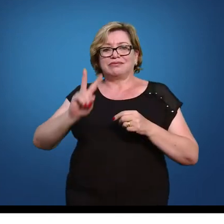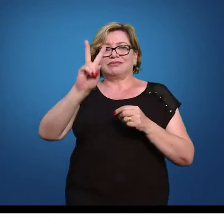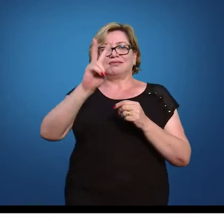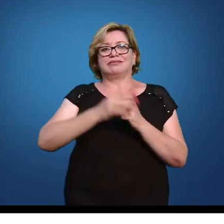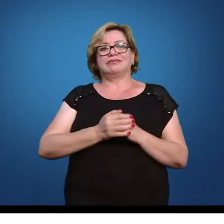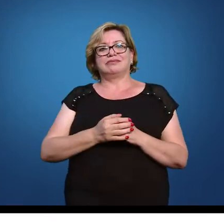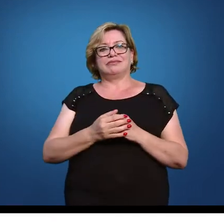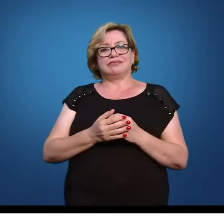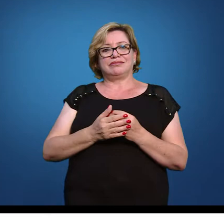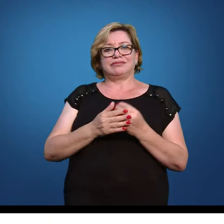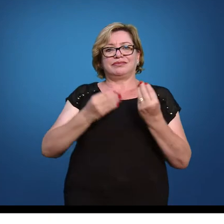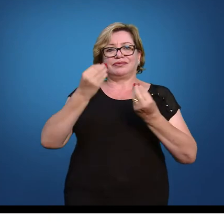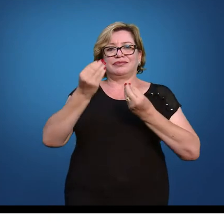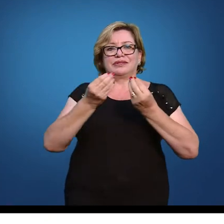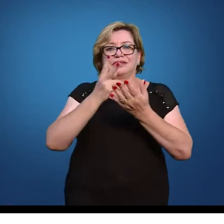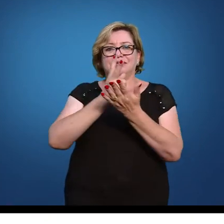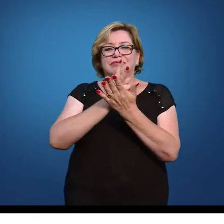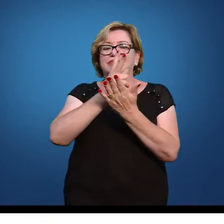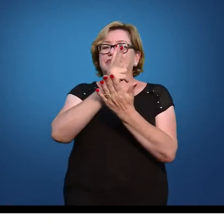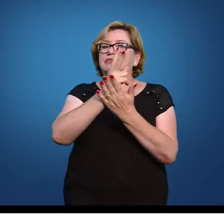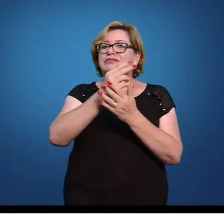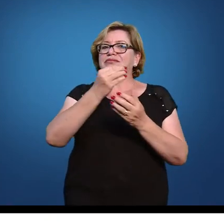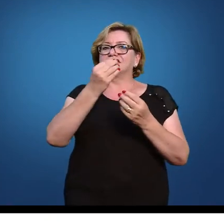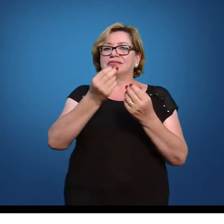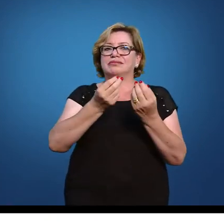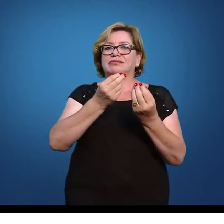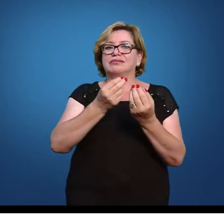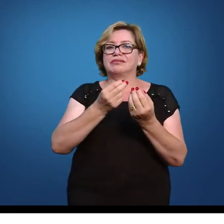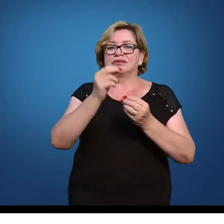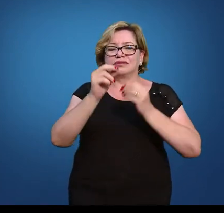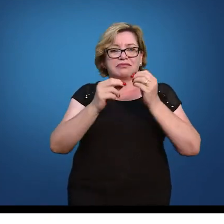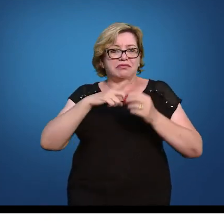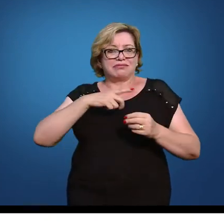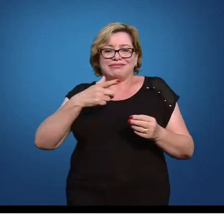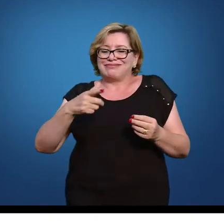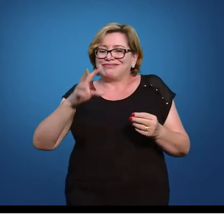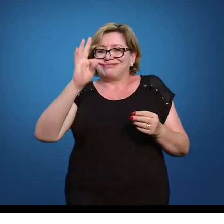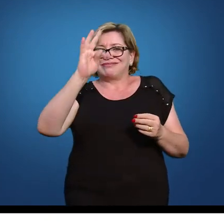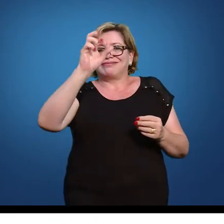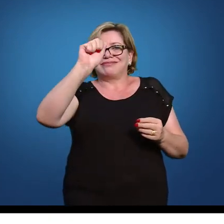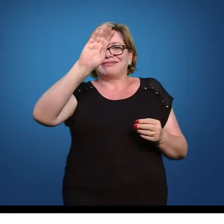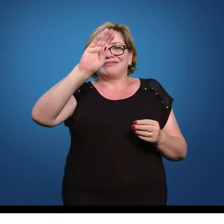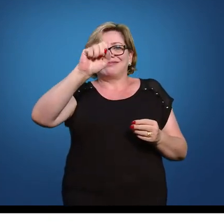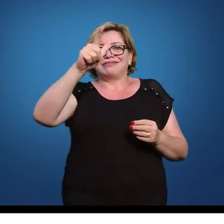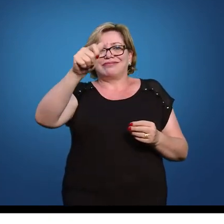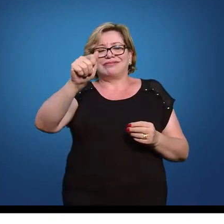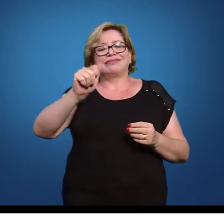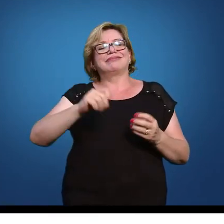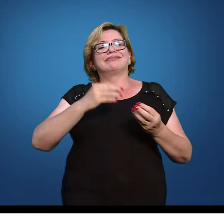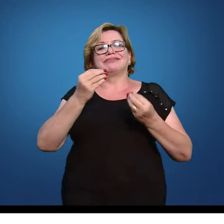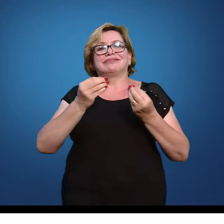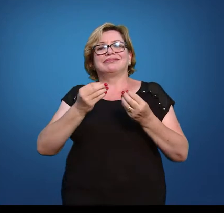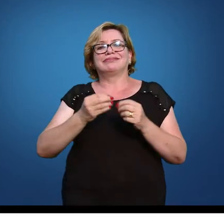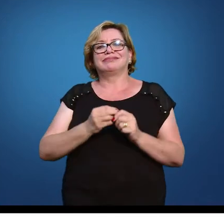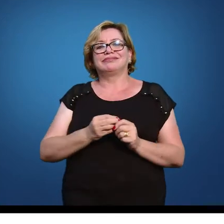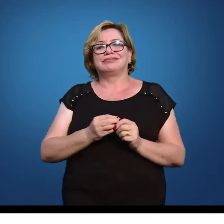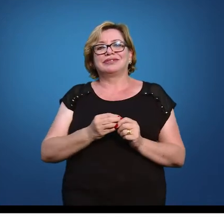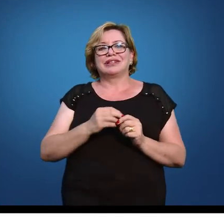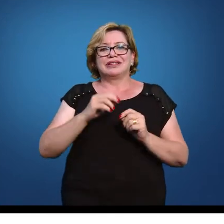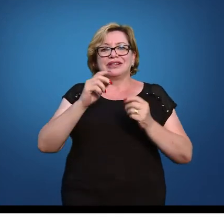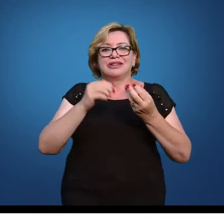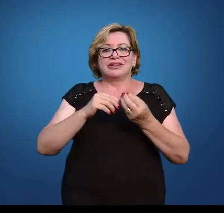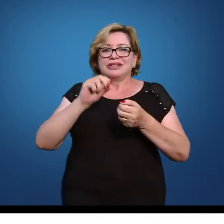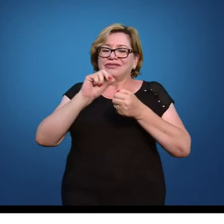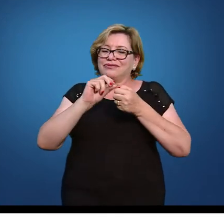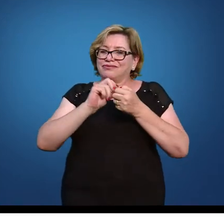valores eu não tenho na minha tabela uma tabela pronta para esses valores só tem a tabela pronta lá para 0 e 1 que é a padrão então